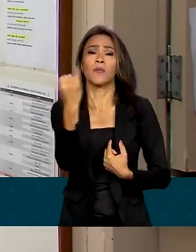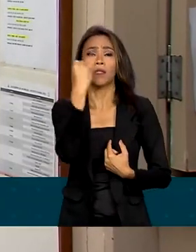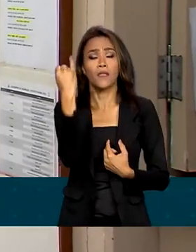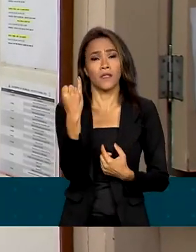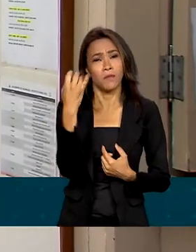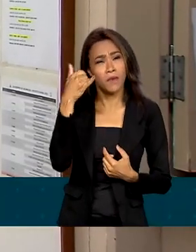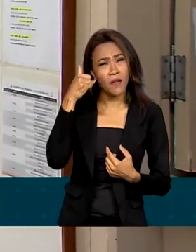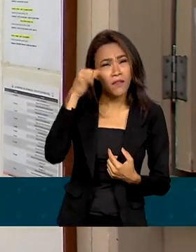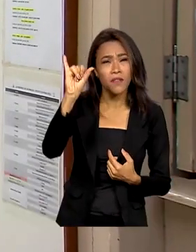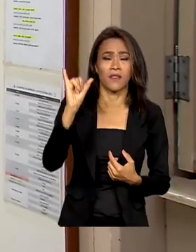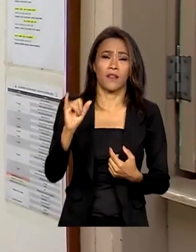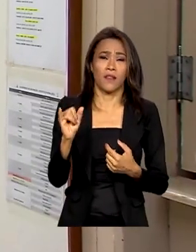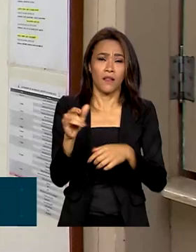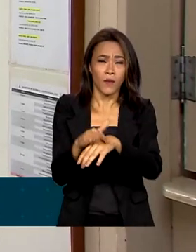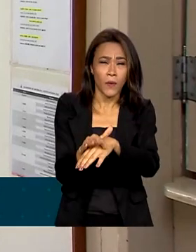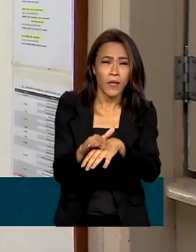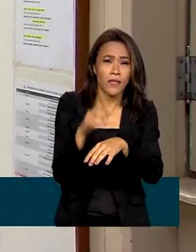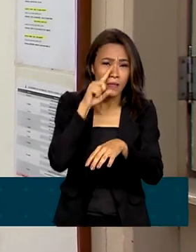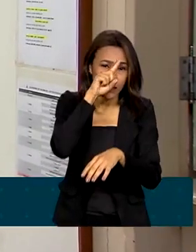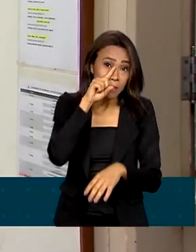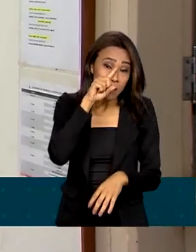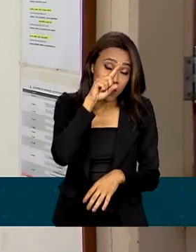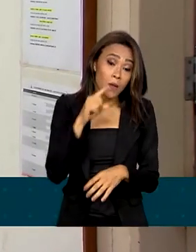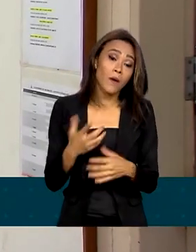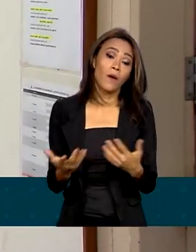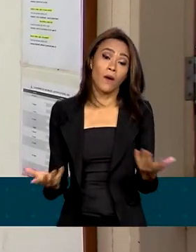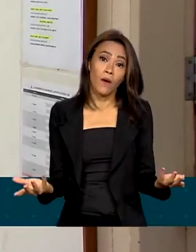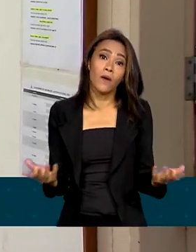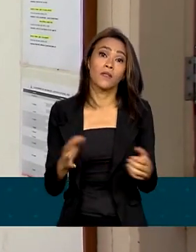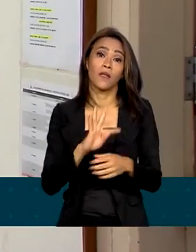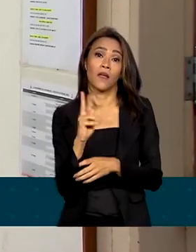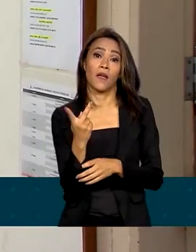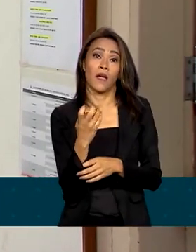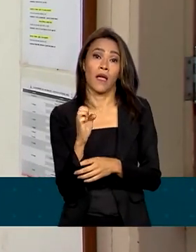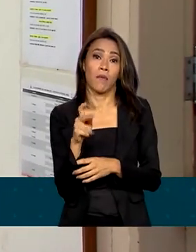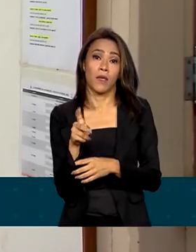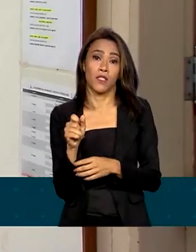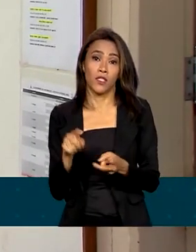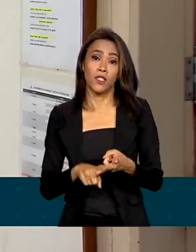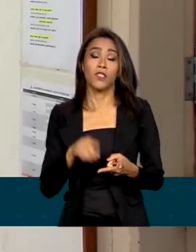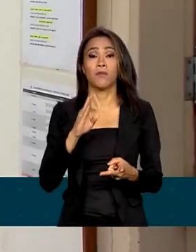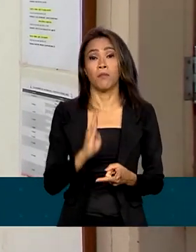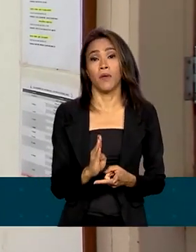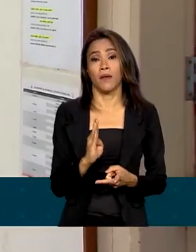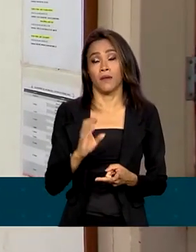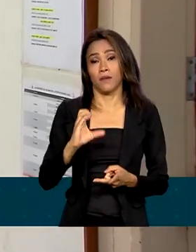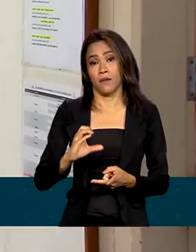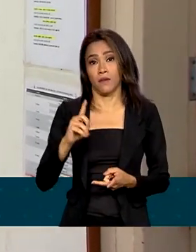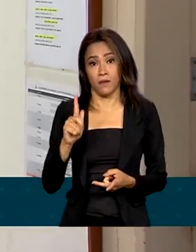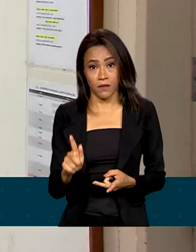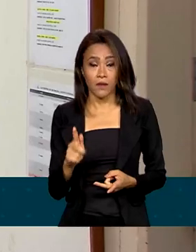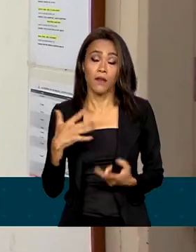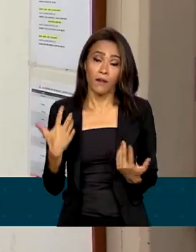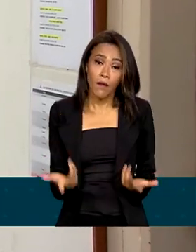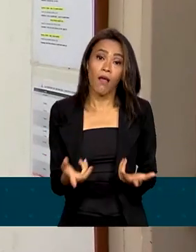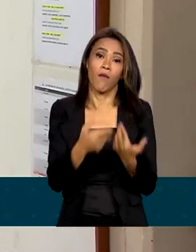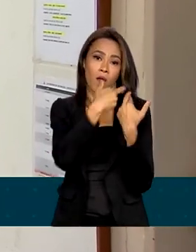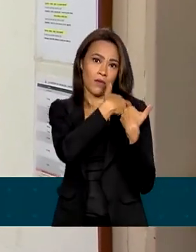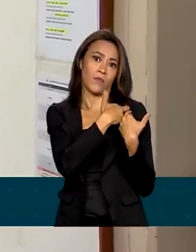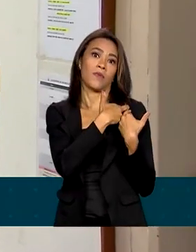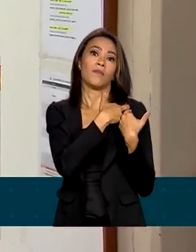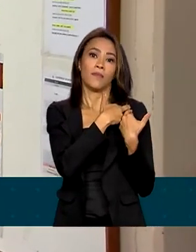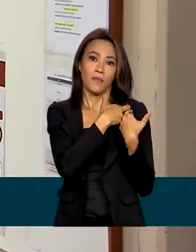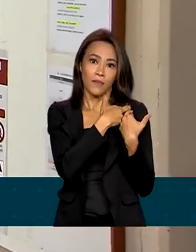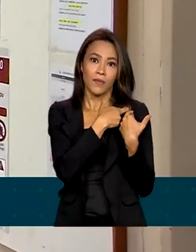riscos com doenças perigosas, né? O hepatite, o BCG. Então, eu acho que é uma responsabilidade